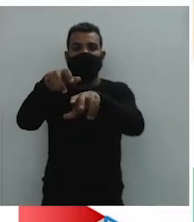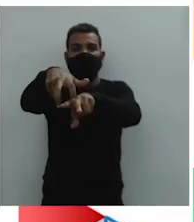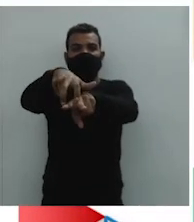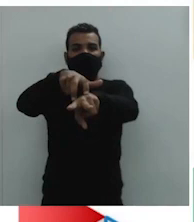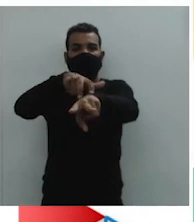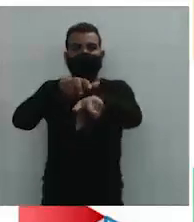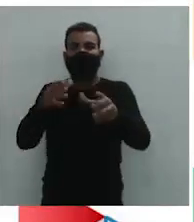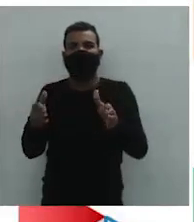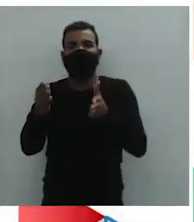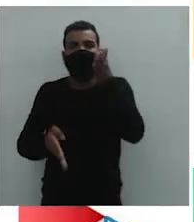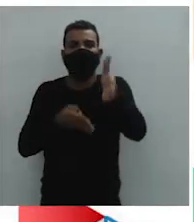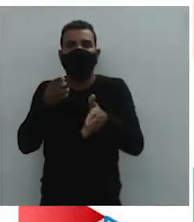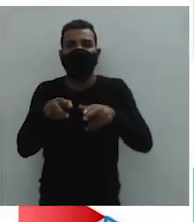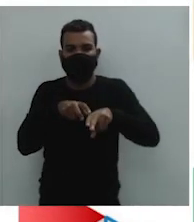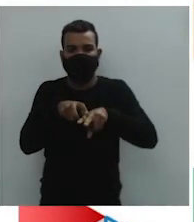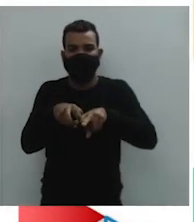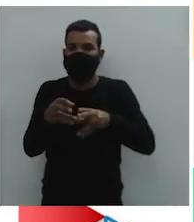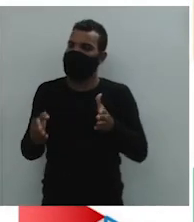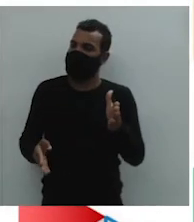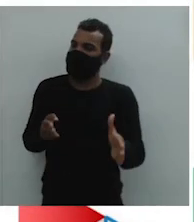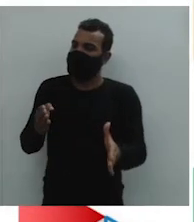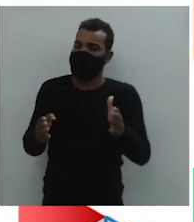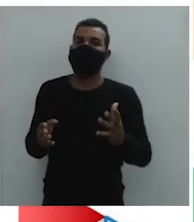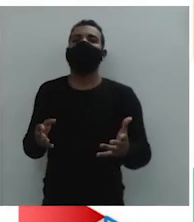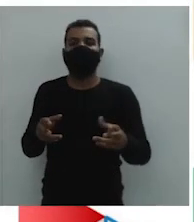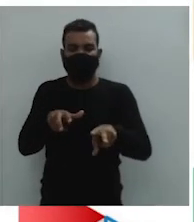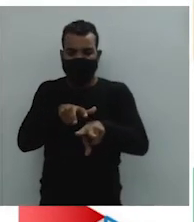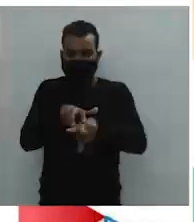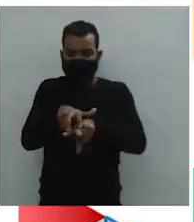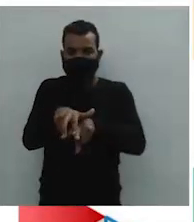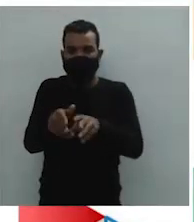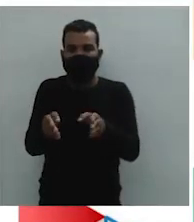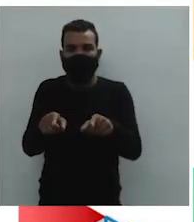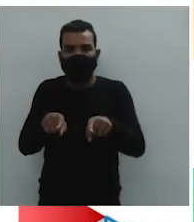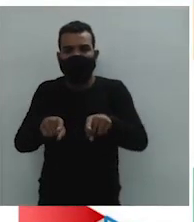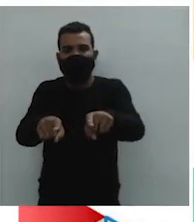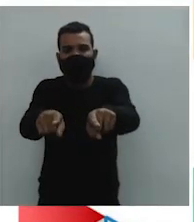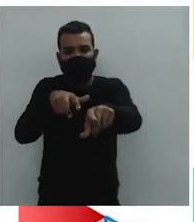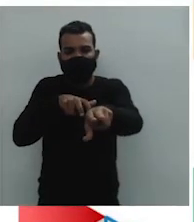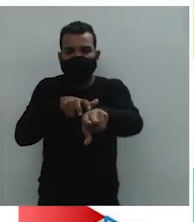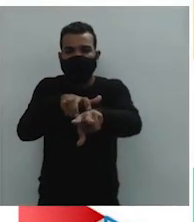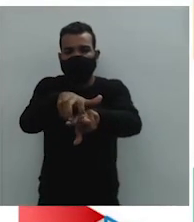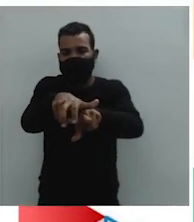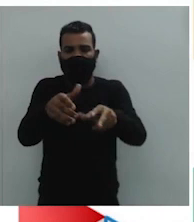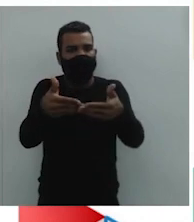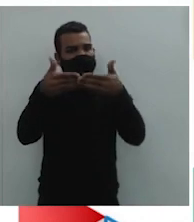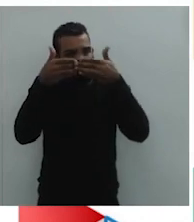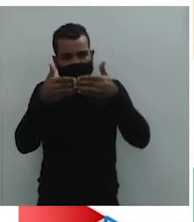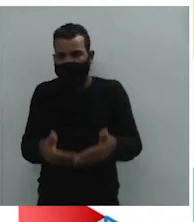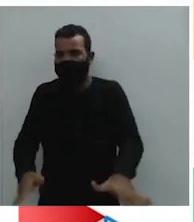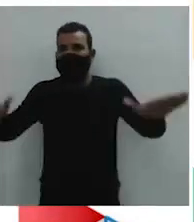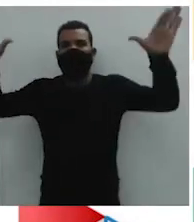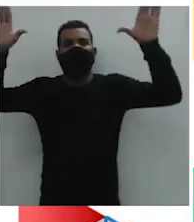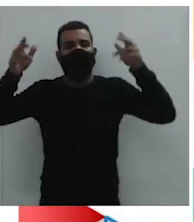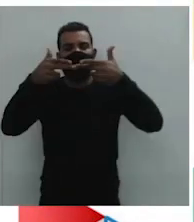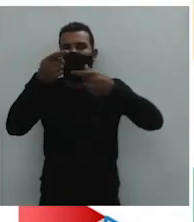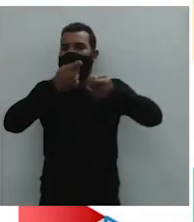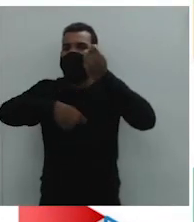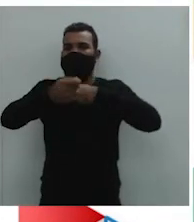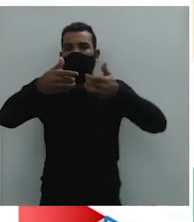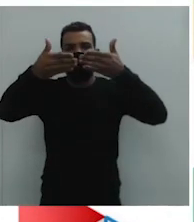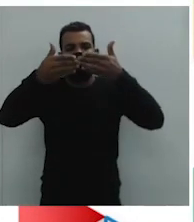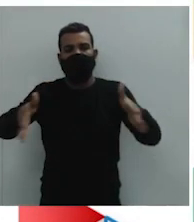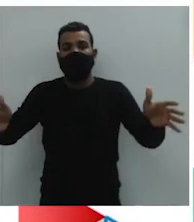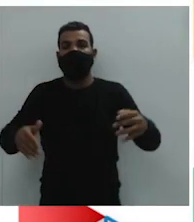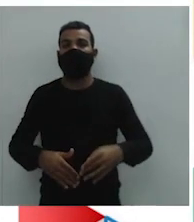o desenvolvimento de portos, ou seja, ele abriu todo esse leque, certo? Através dessa sua economia,